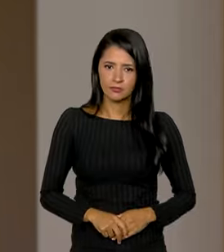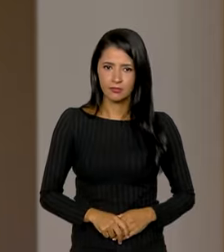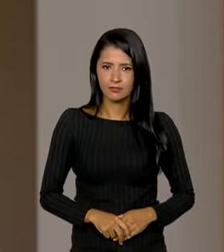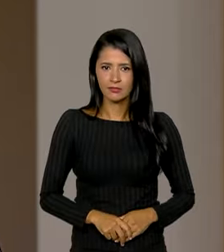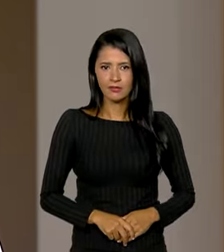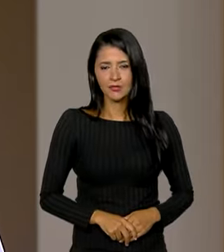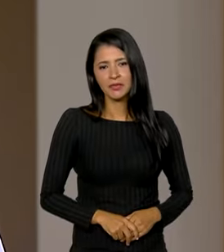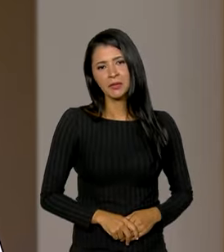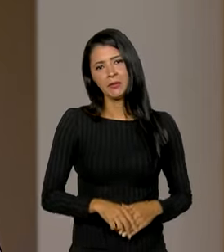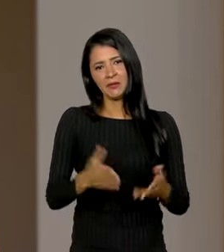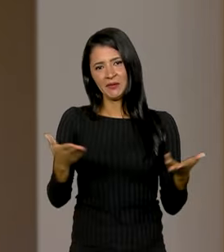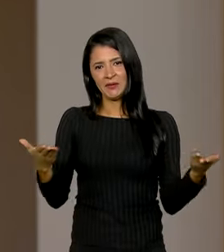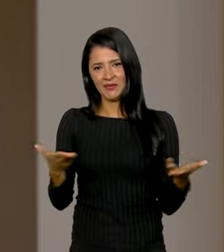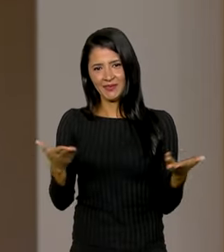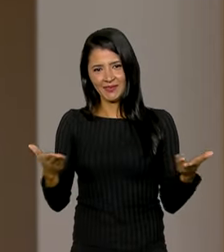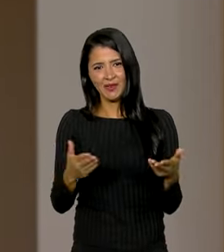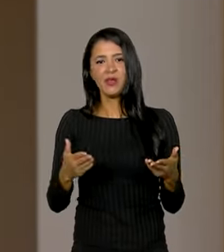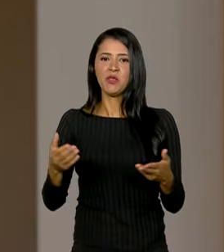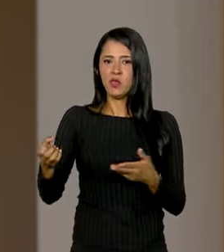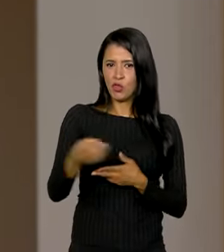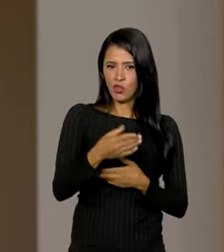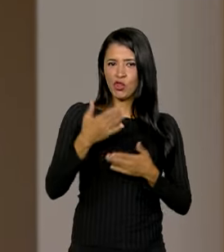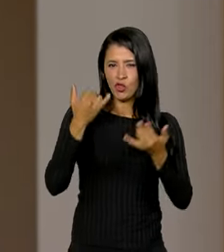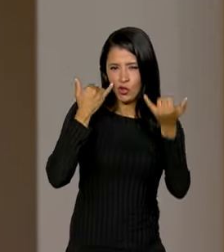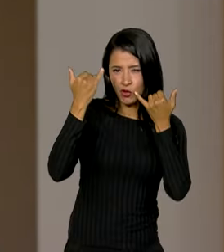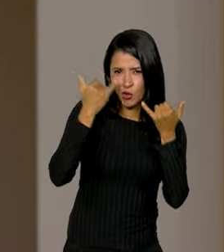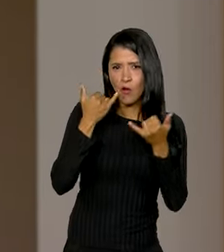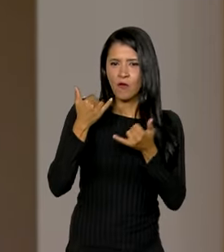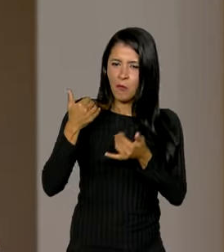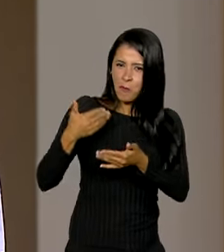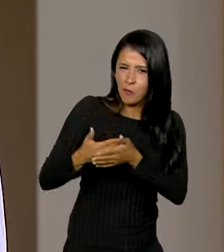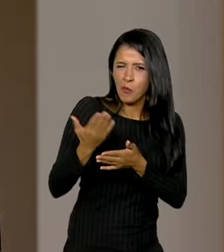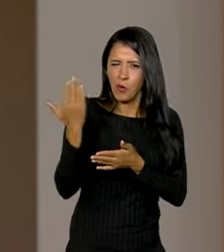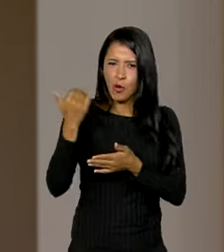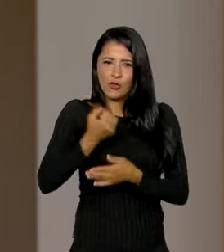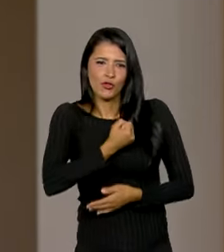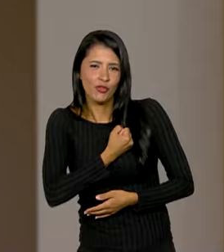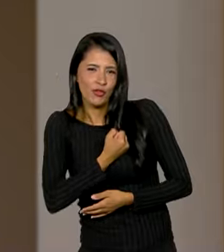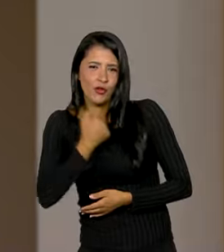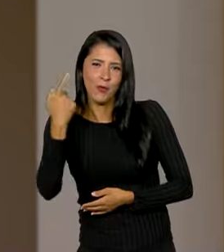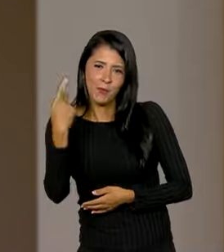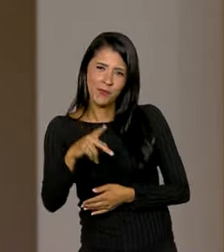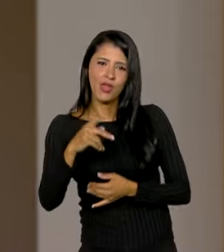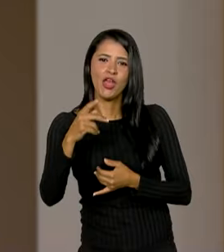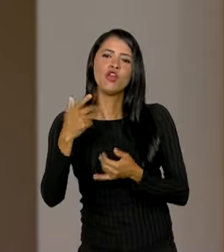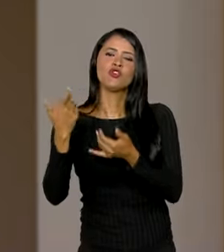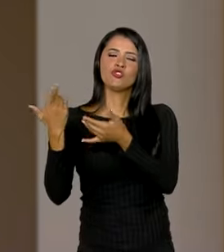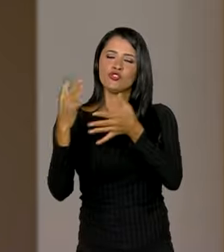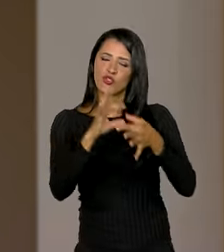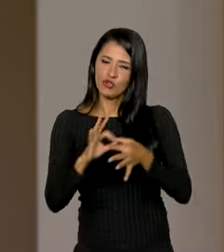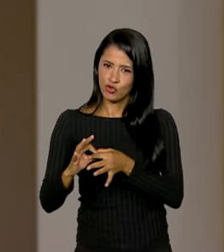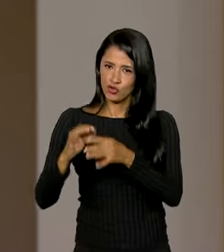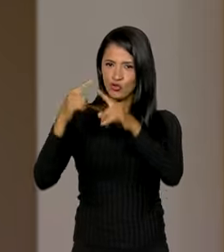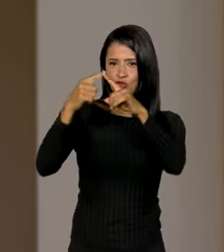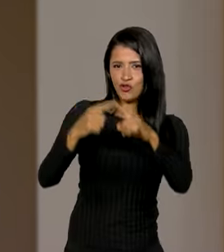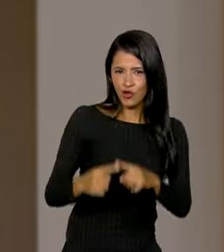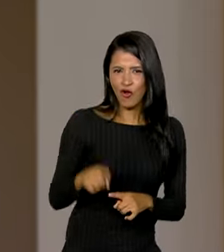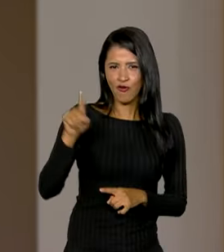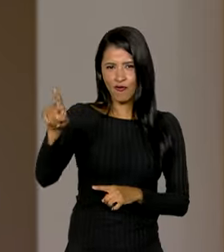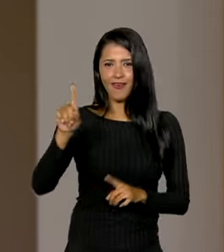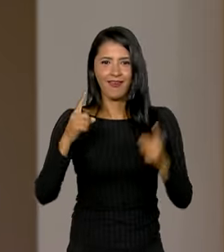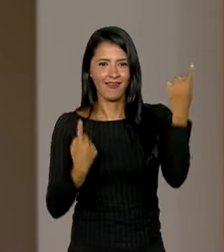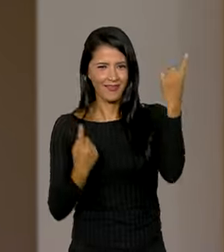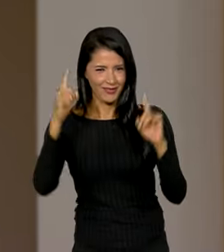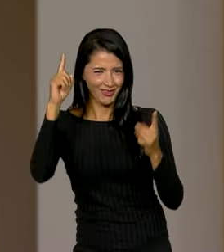Agora uma atualização, a gente deu agora poucos números dos jogos para pan-americanos lá em